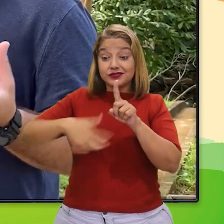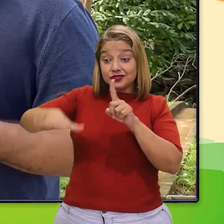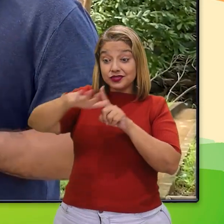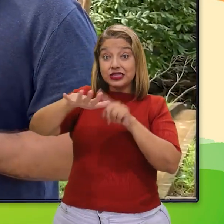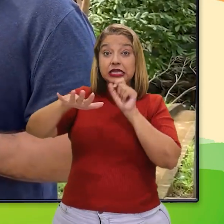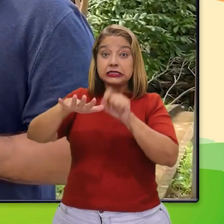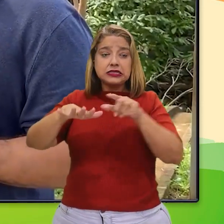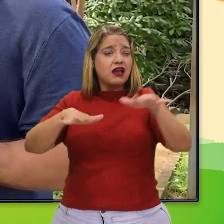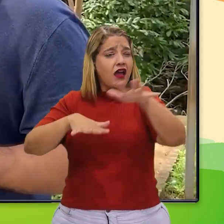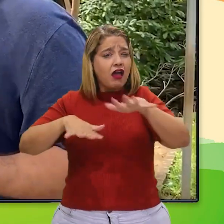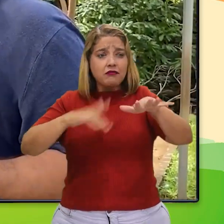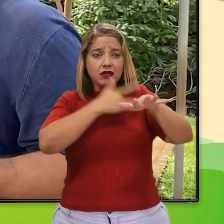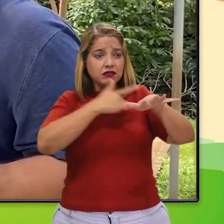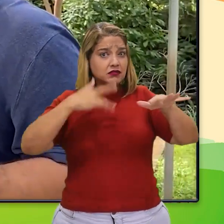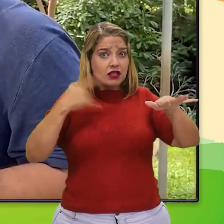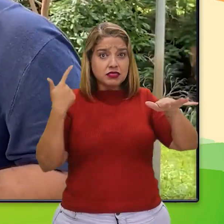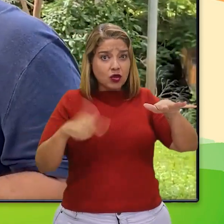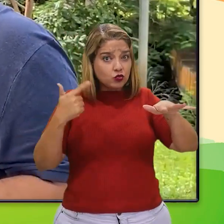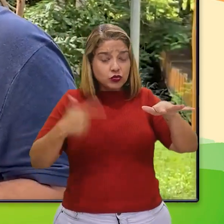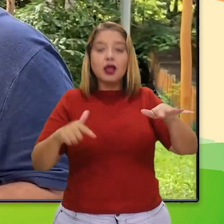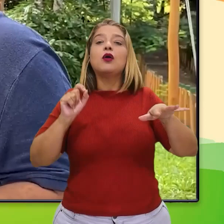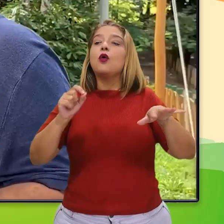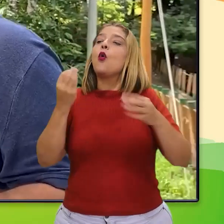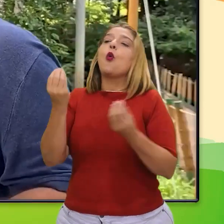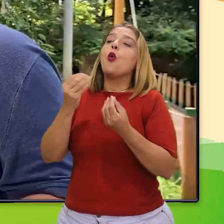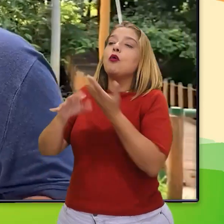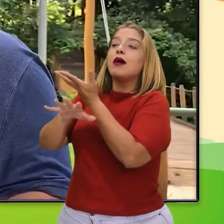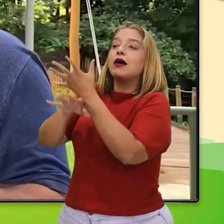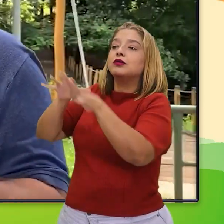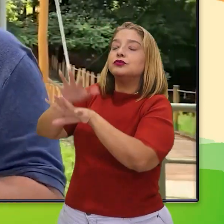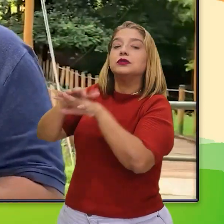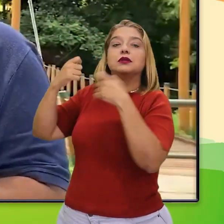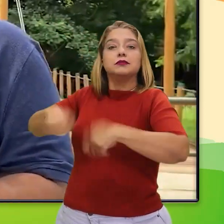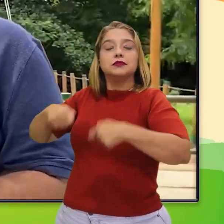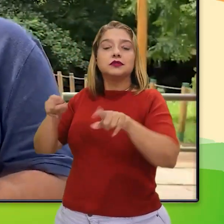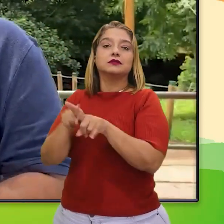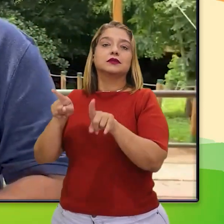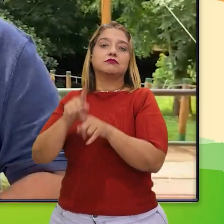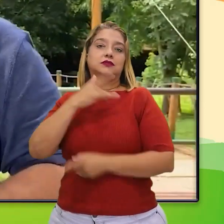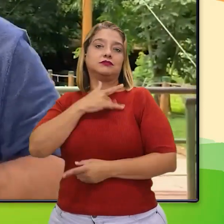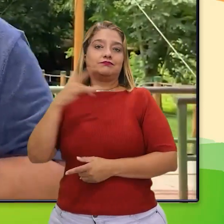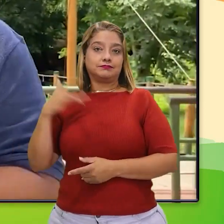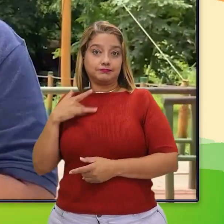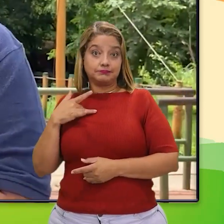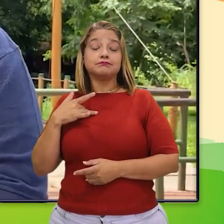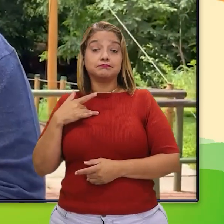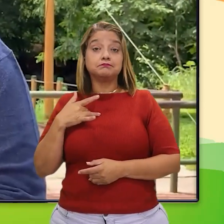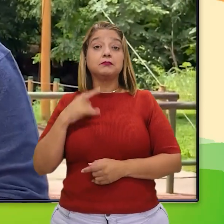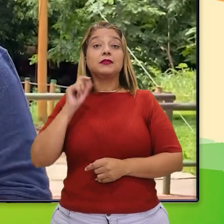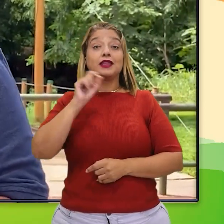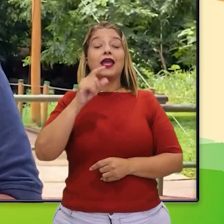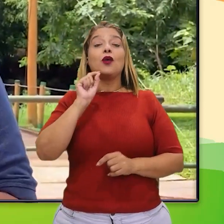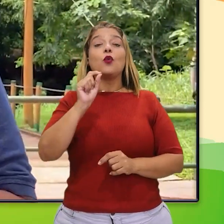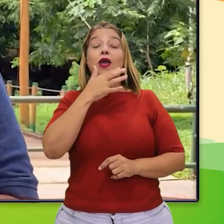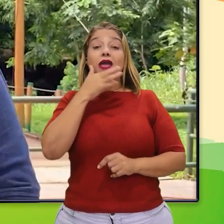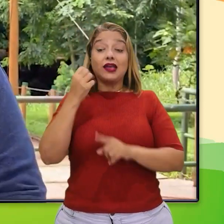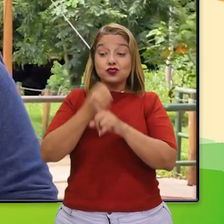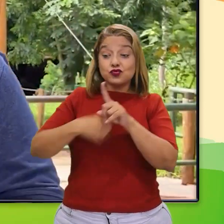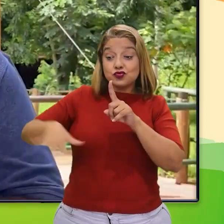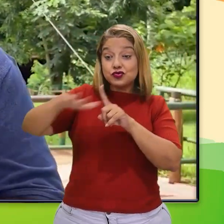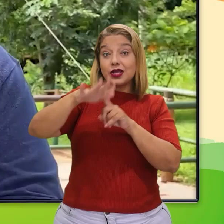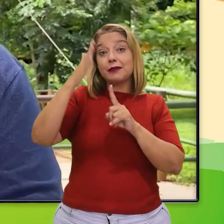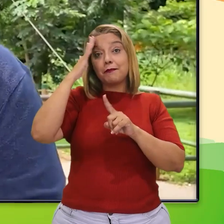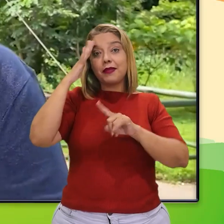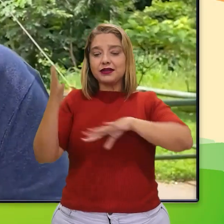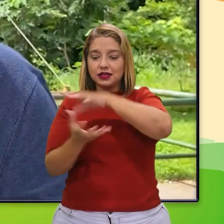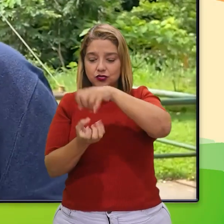ambiente saudável se eu não tiver uma natureza saudável. Então a parte social é porque a gente compreende dentro da sustentabilidade que se uma